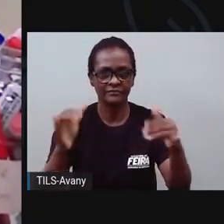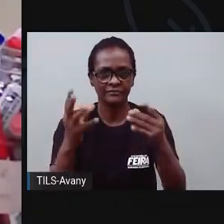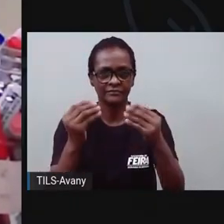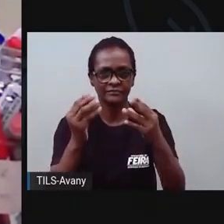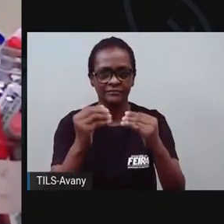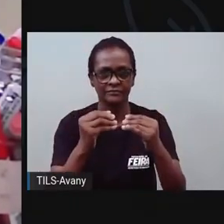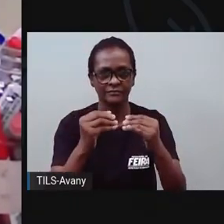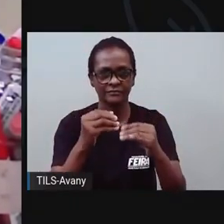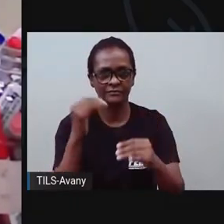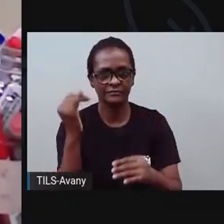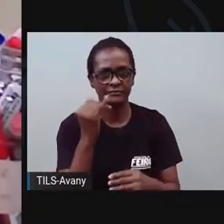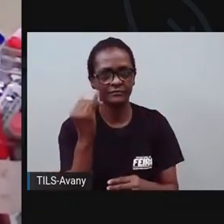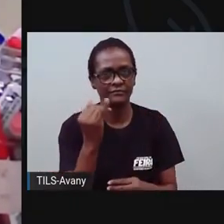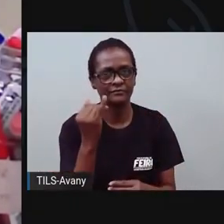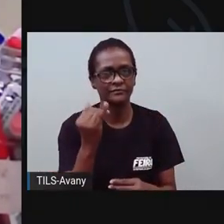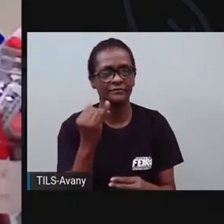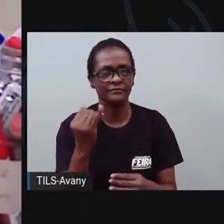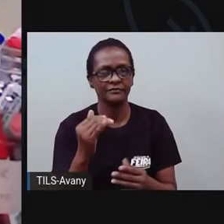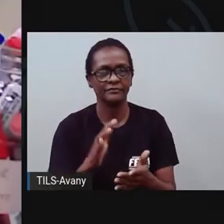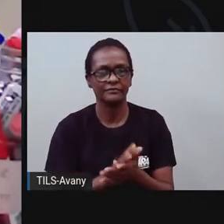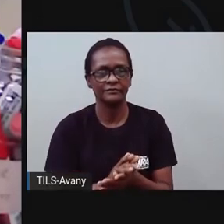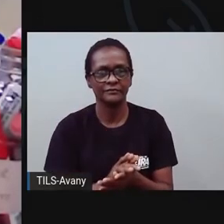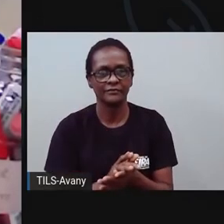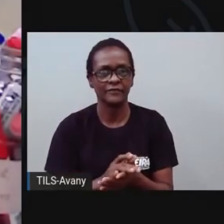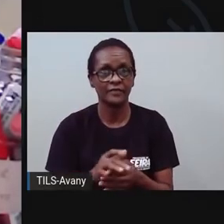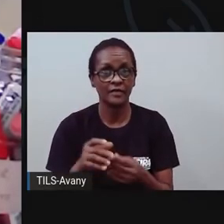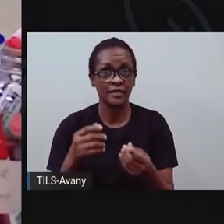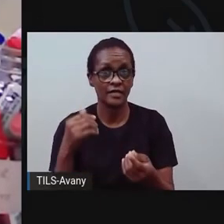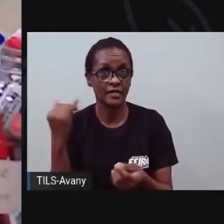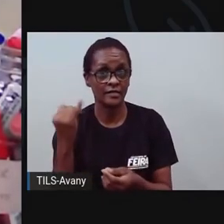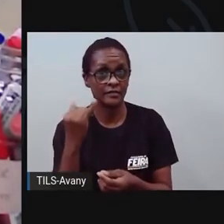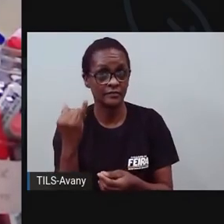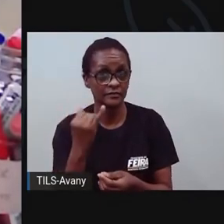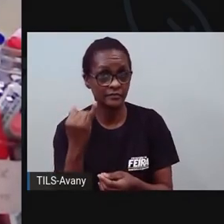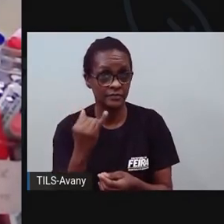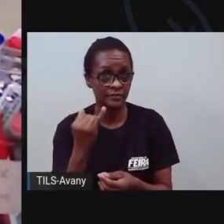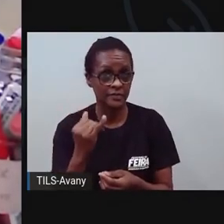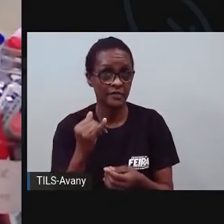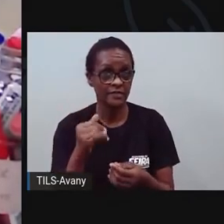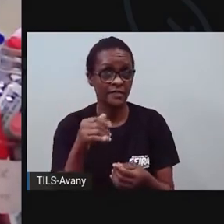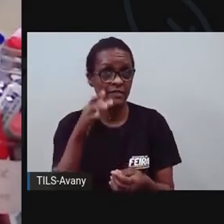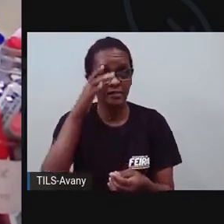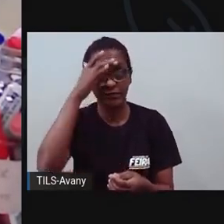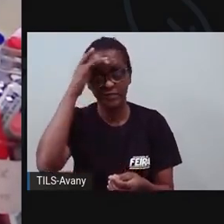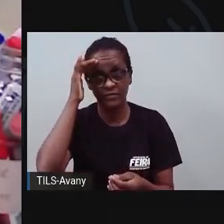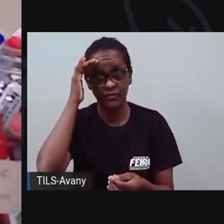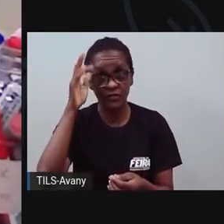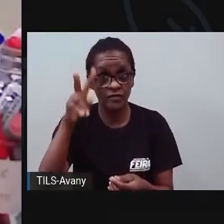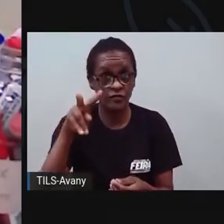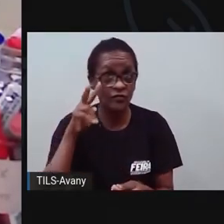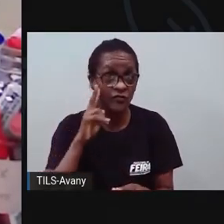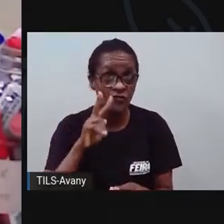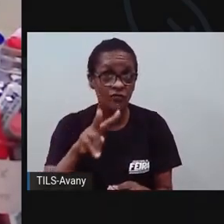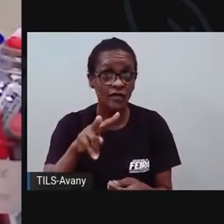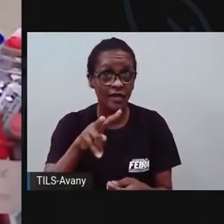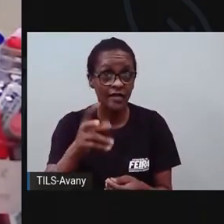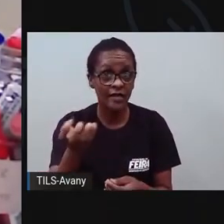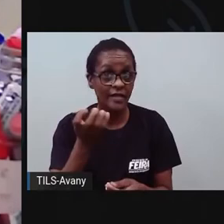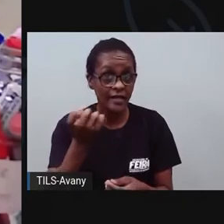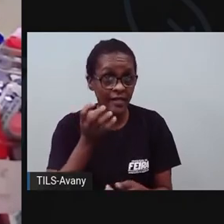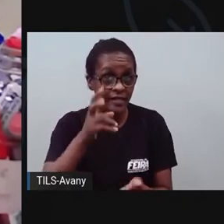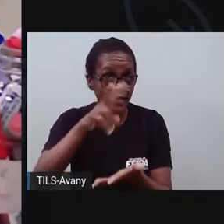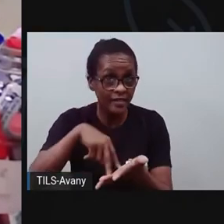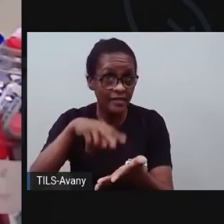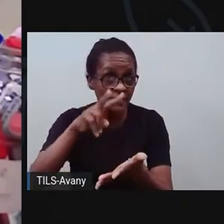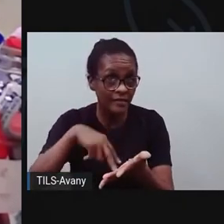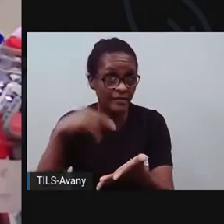que já estão aqui, que são para chamar você para ler o que está dentro desse material. Na parte aqui de baixo do